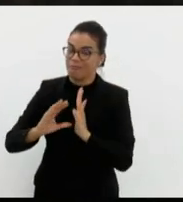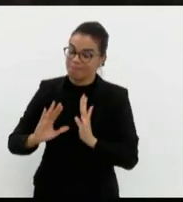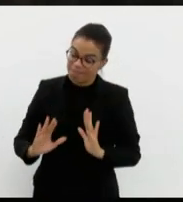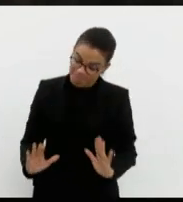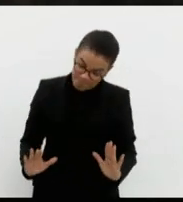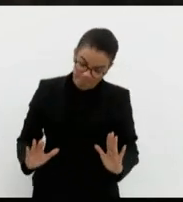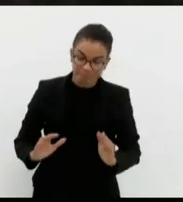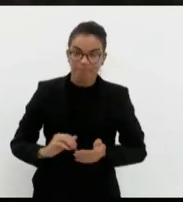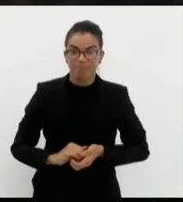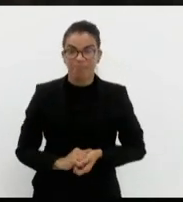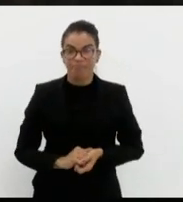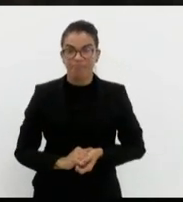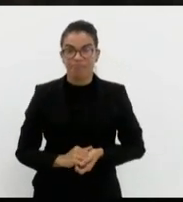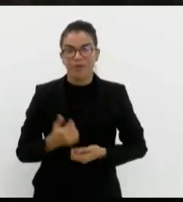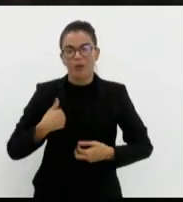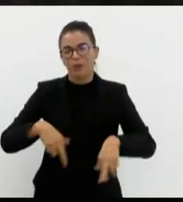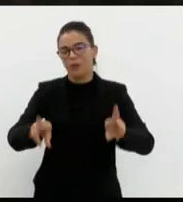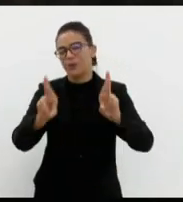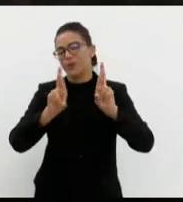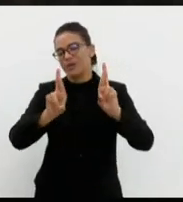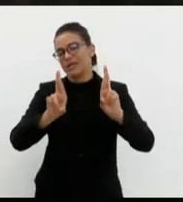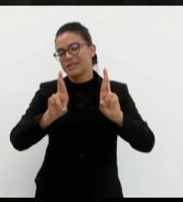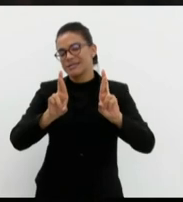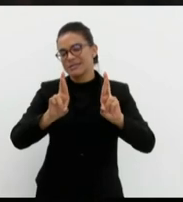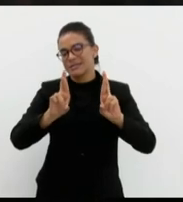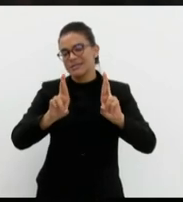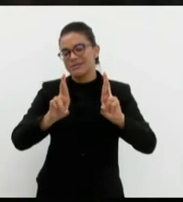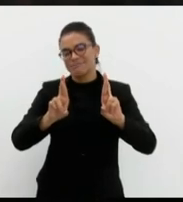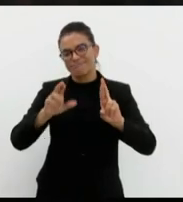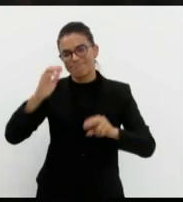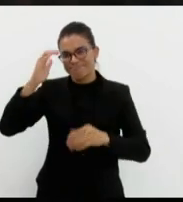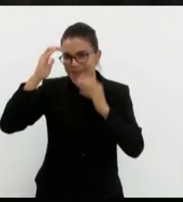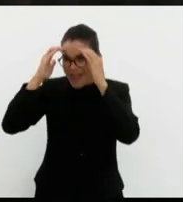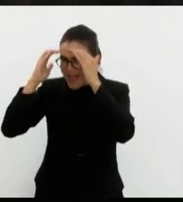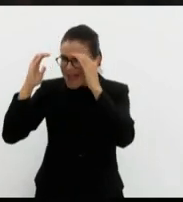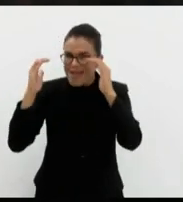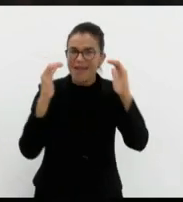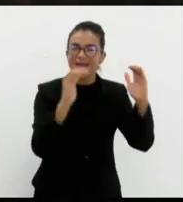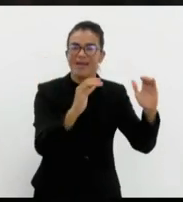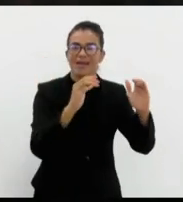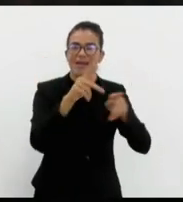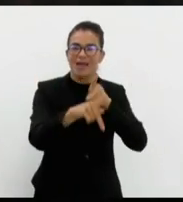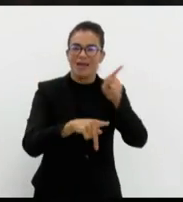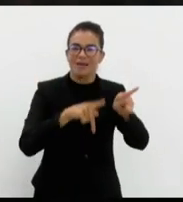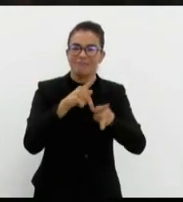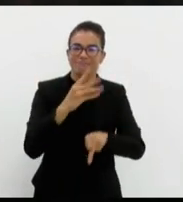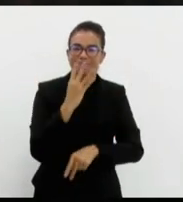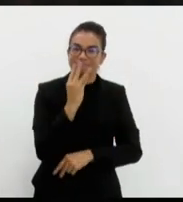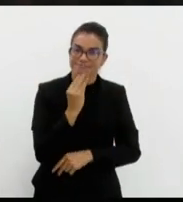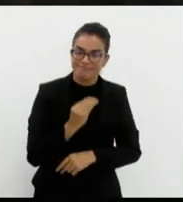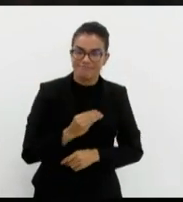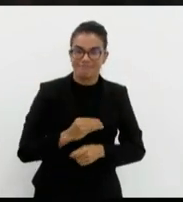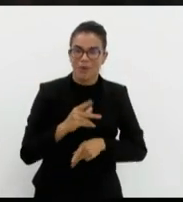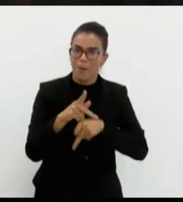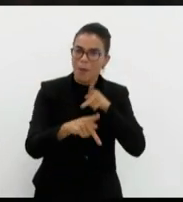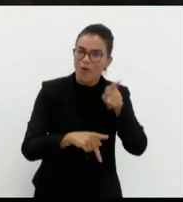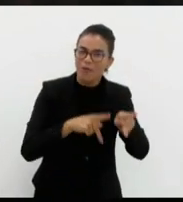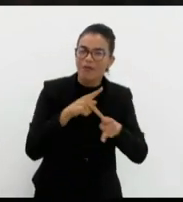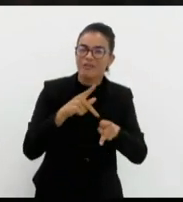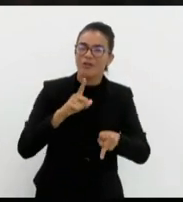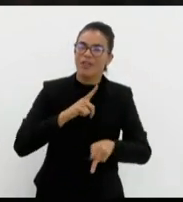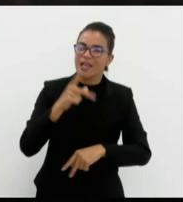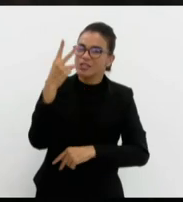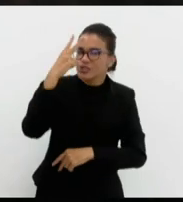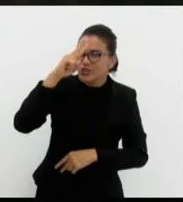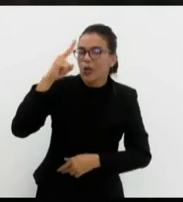Então, o que eu espero é que se respeite o povo de Israel. um povo histórico,